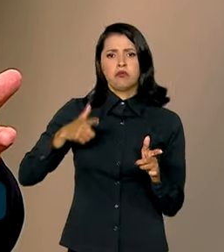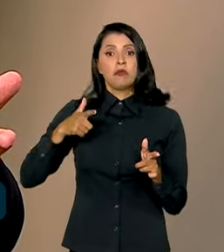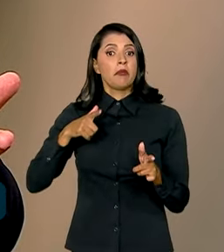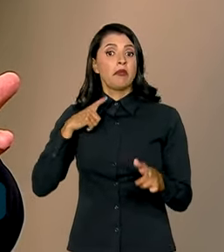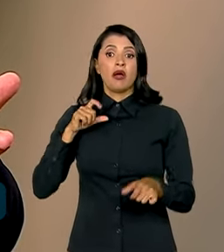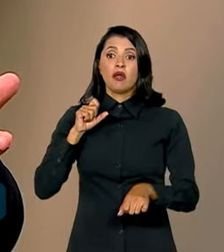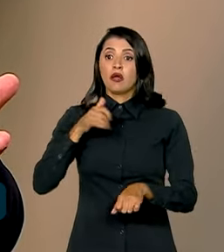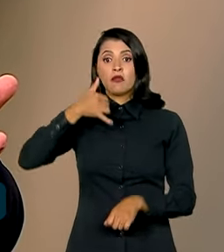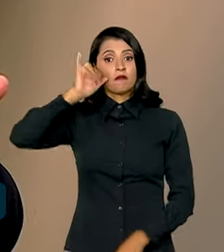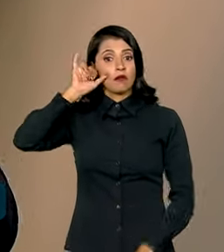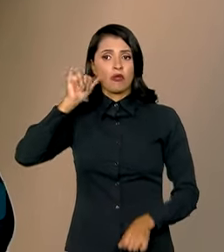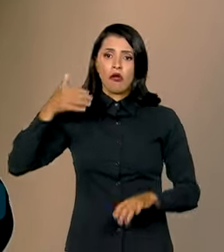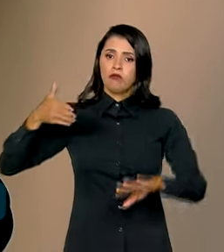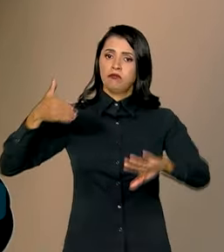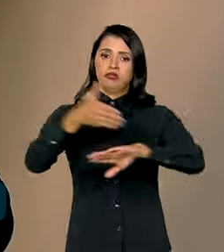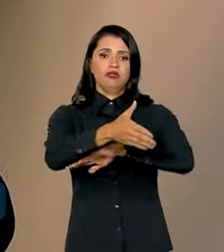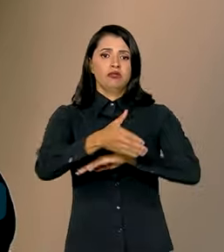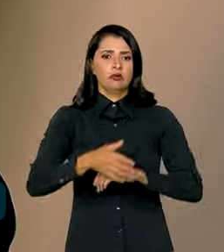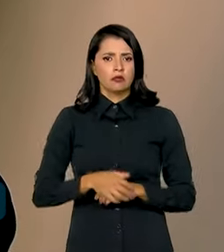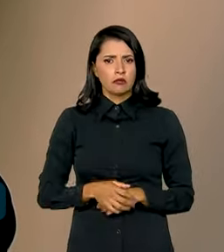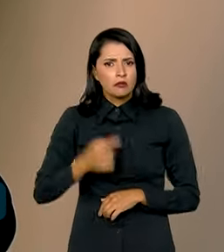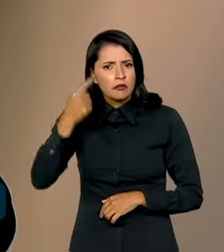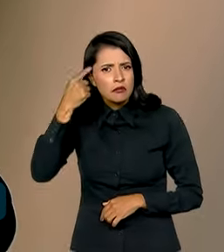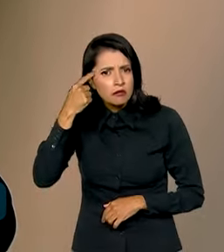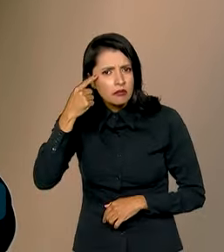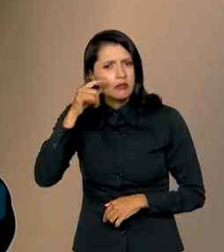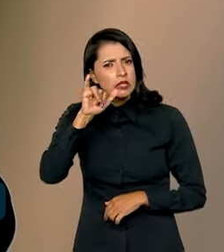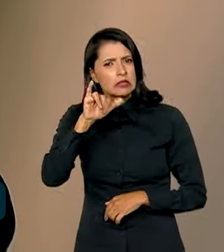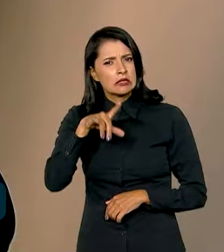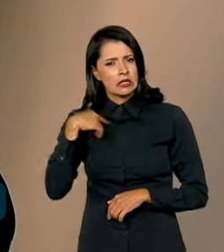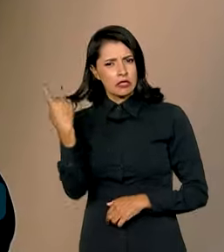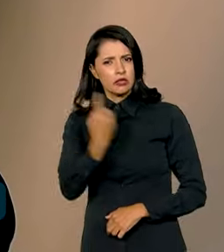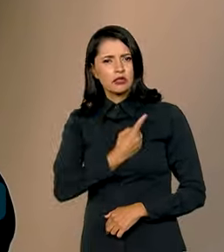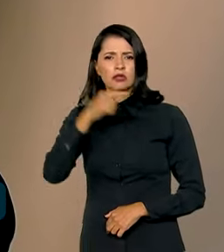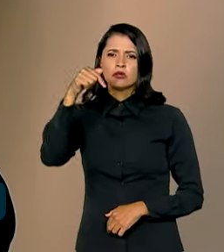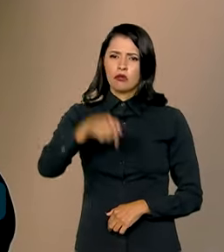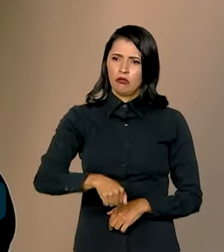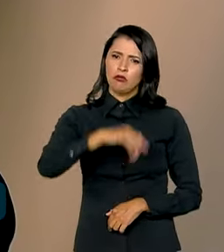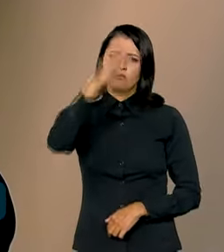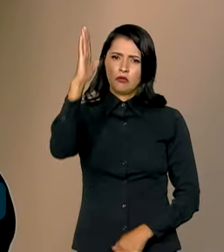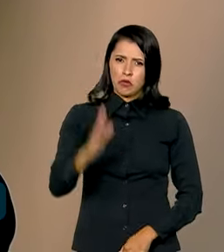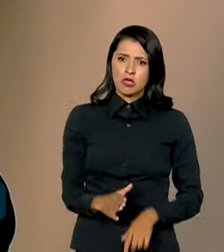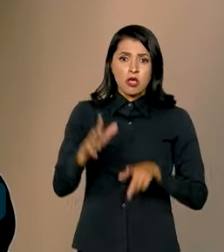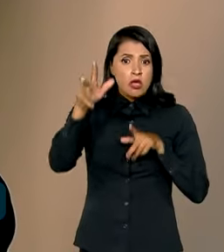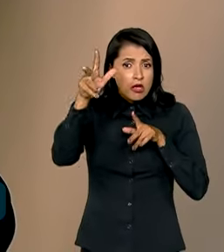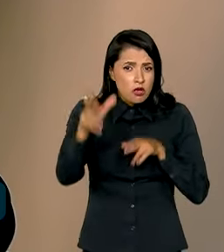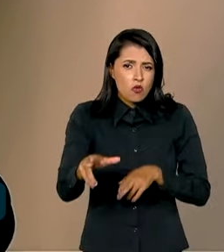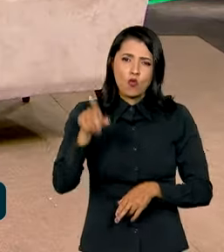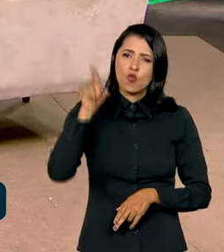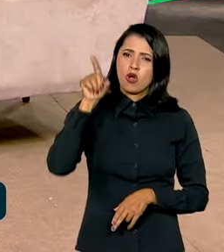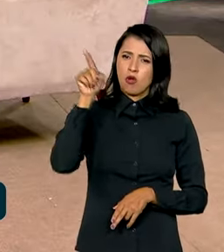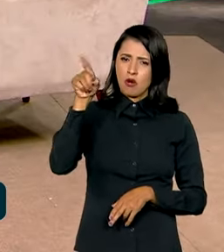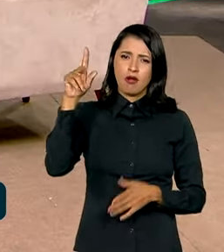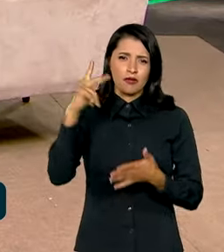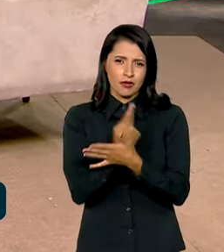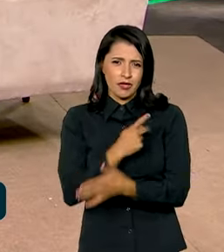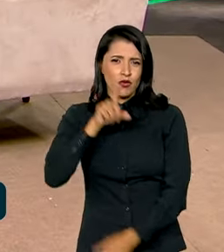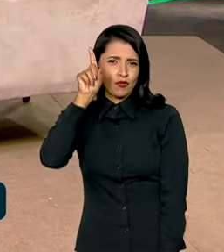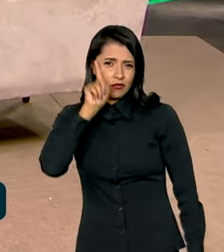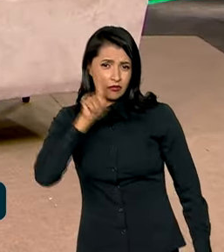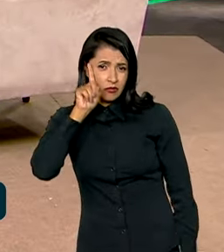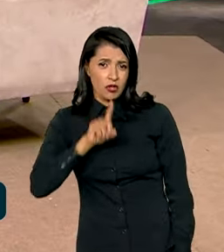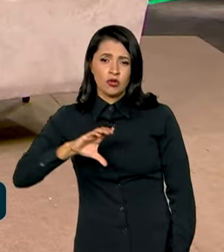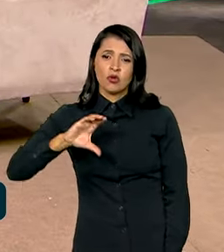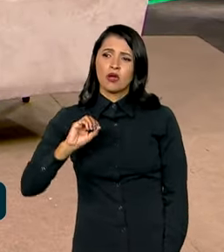invasão. Imagine se nós tivéssemos, aqui no Brasil, uma situação semelhante ao que foi o Capitólio.